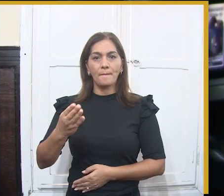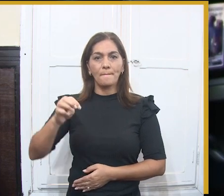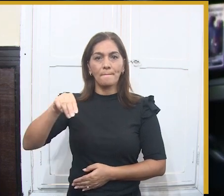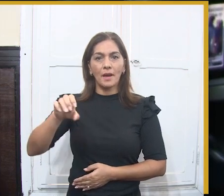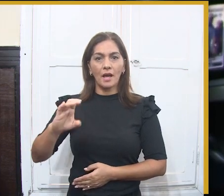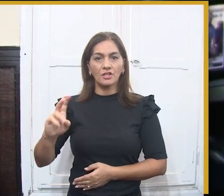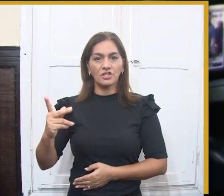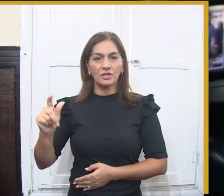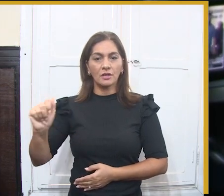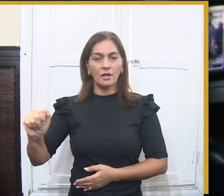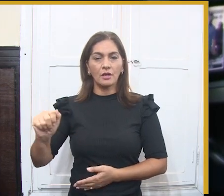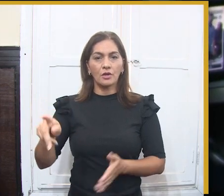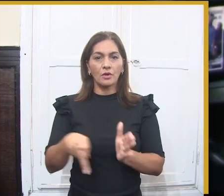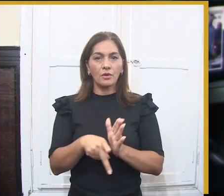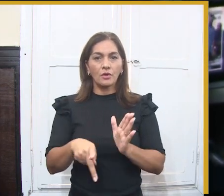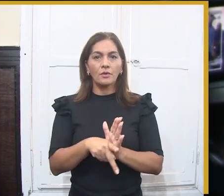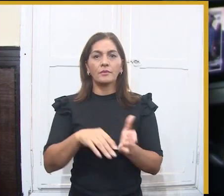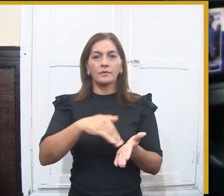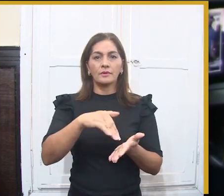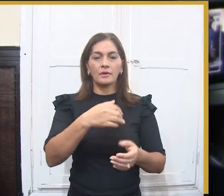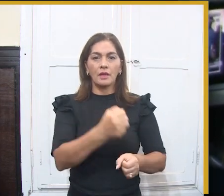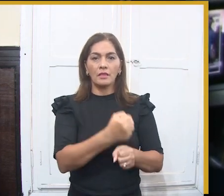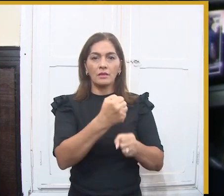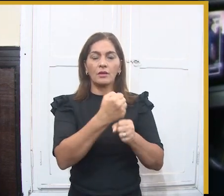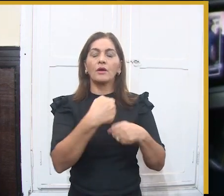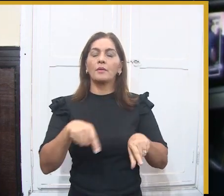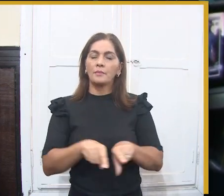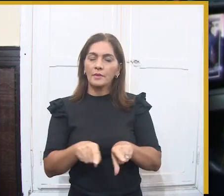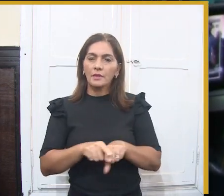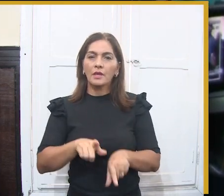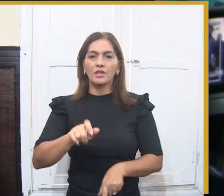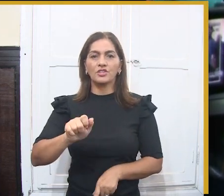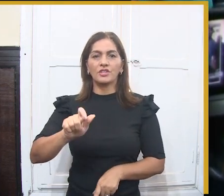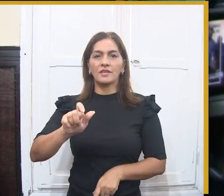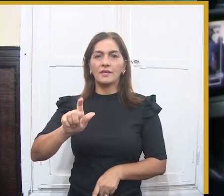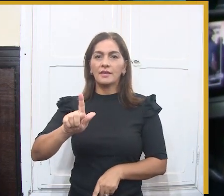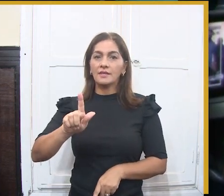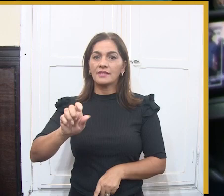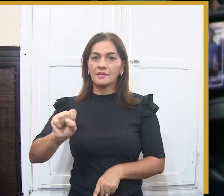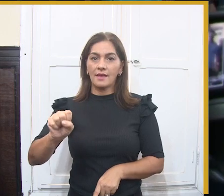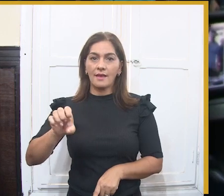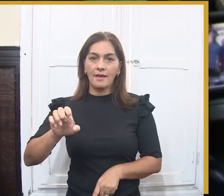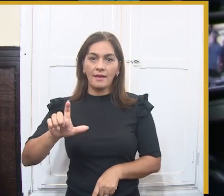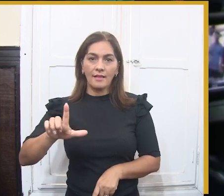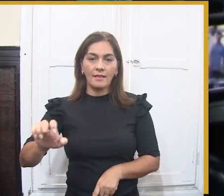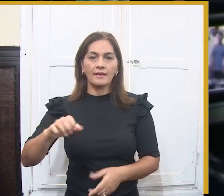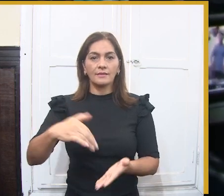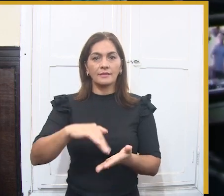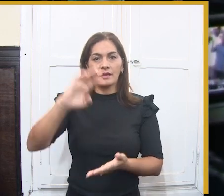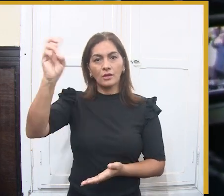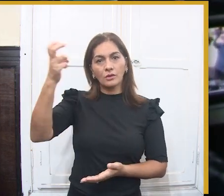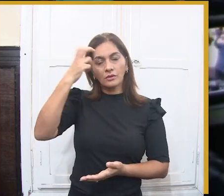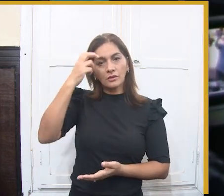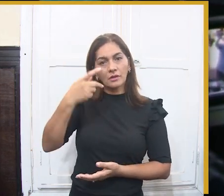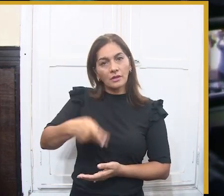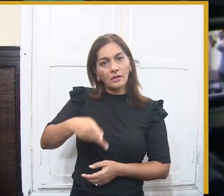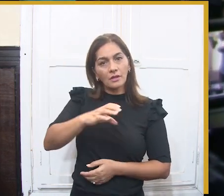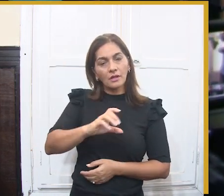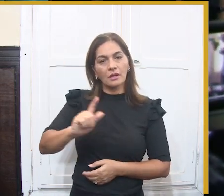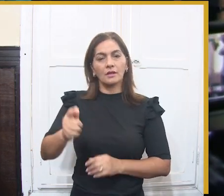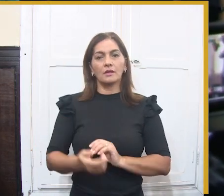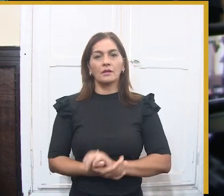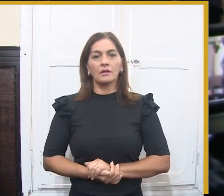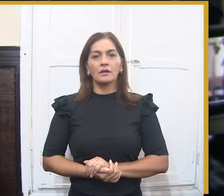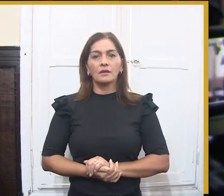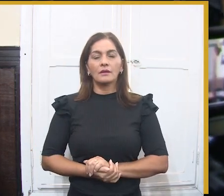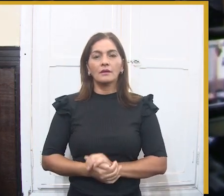Almeida. Convidando o secretário Joab Machado,